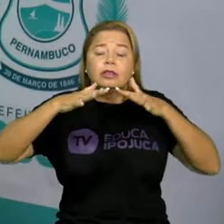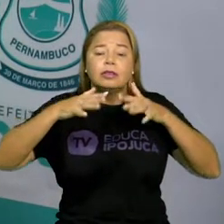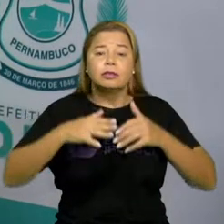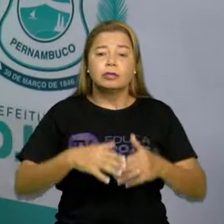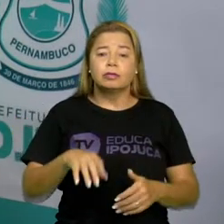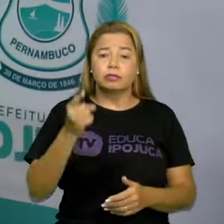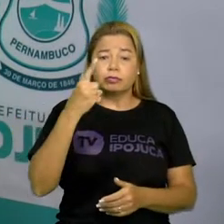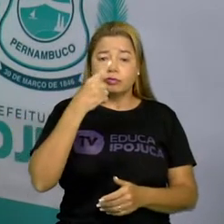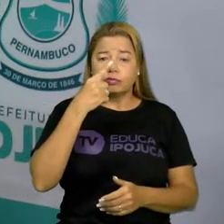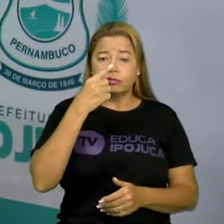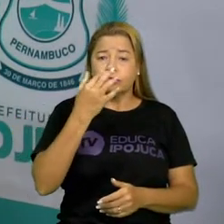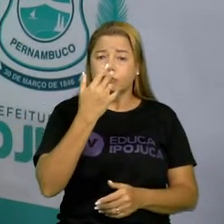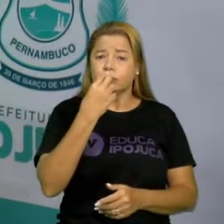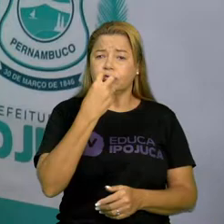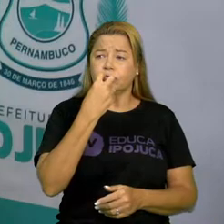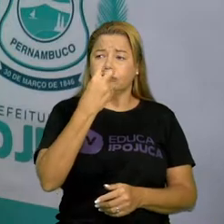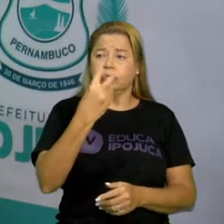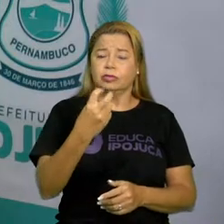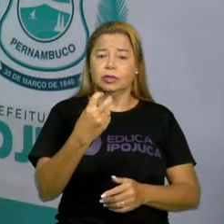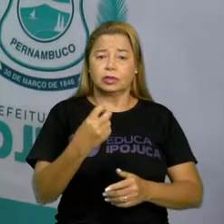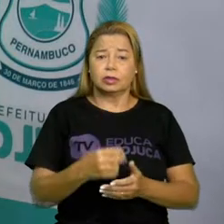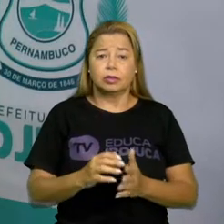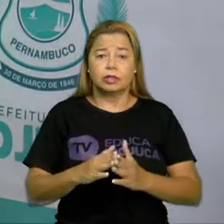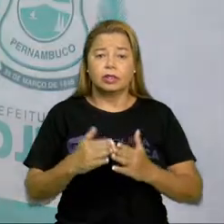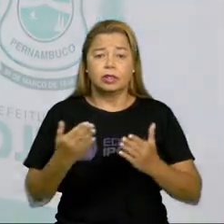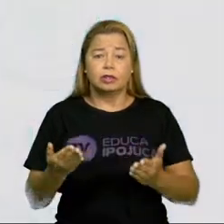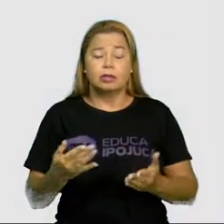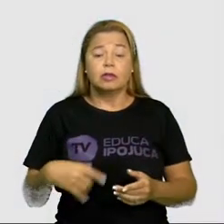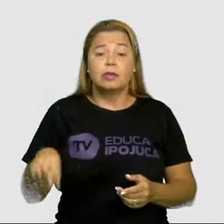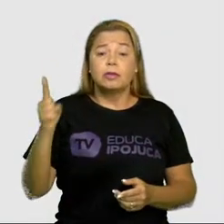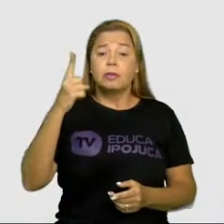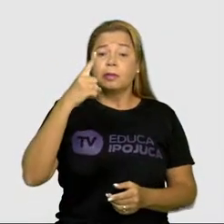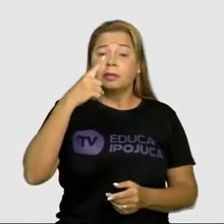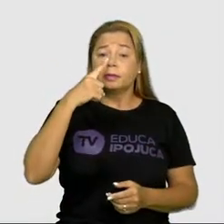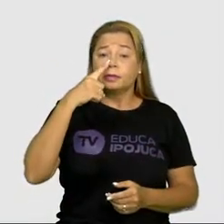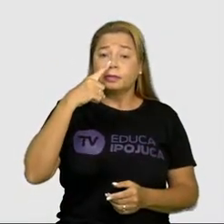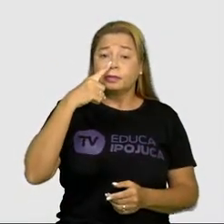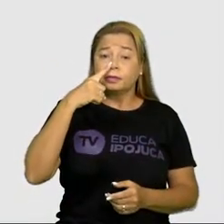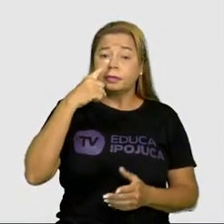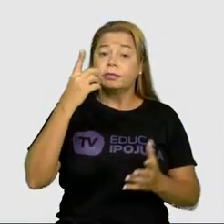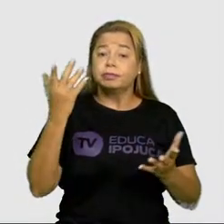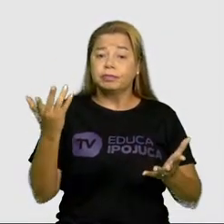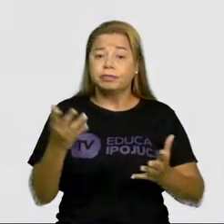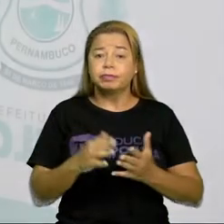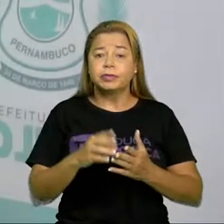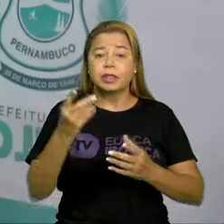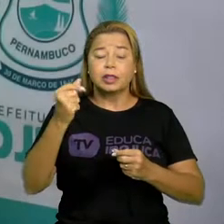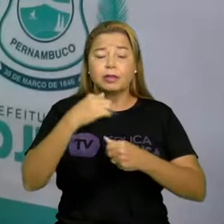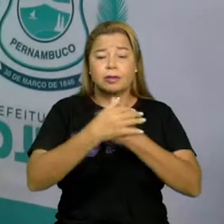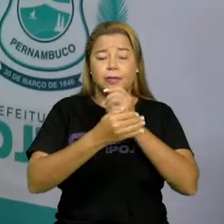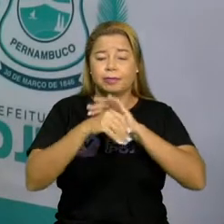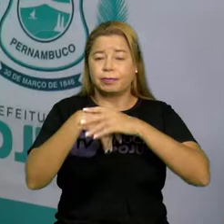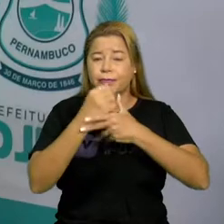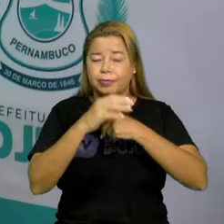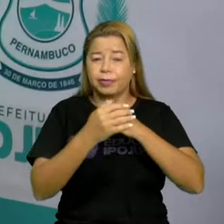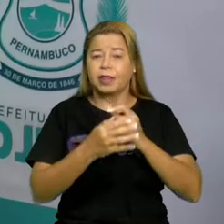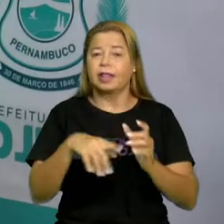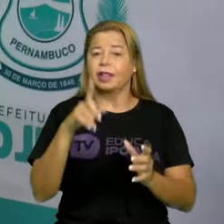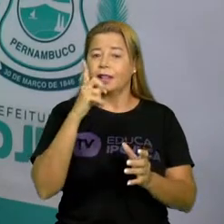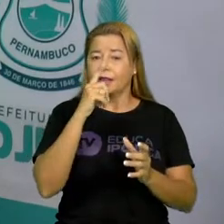para isso, precisamos fechar um lado do nariz com um dos dedos. Lá vem as mãos, crianças.